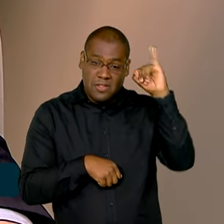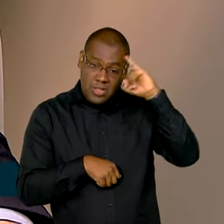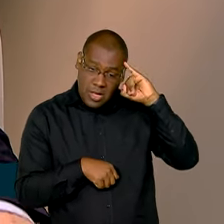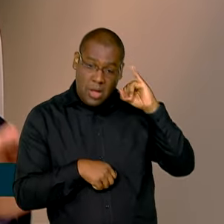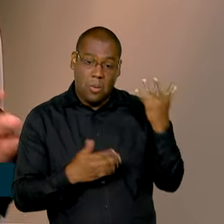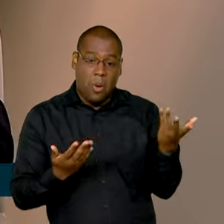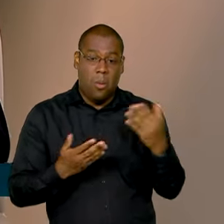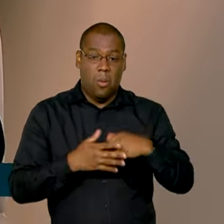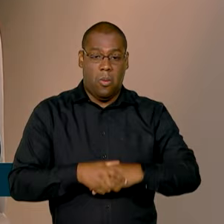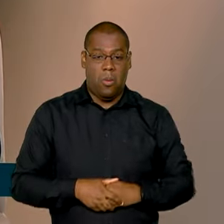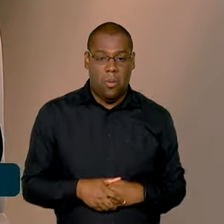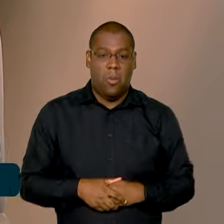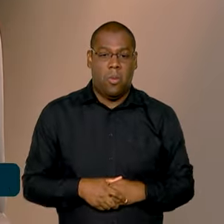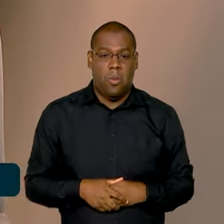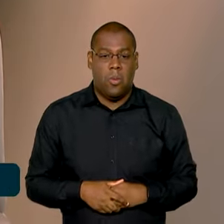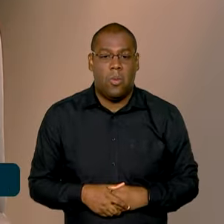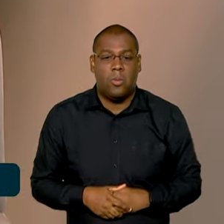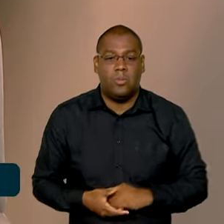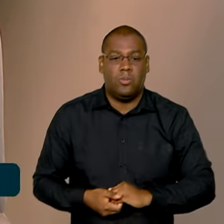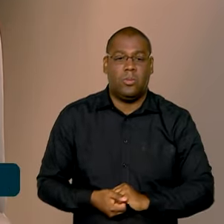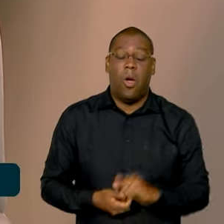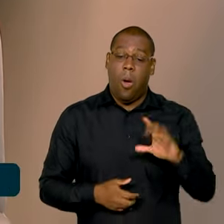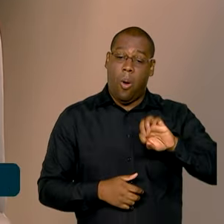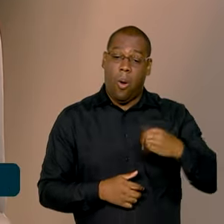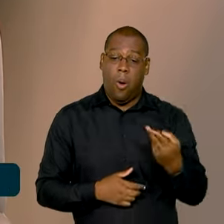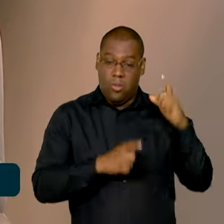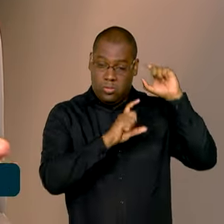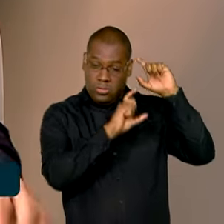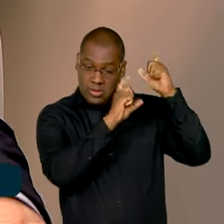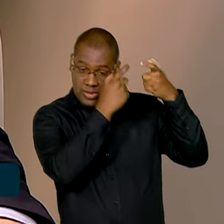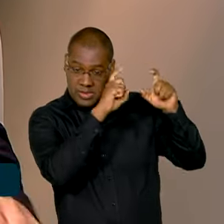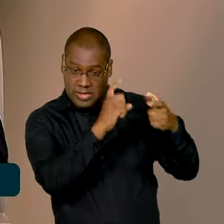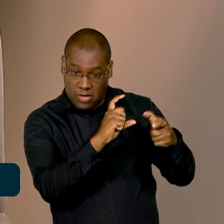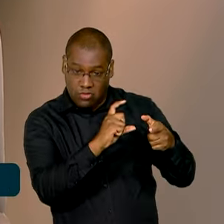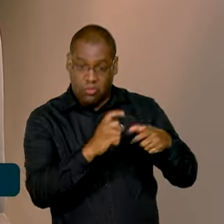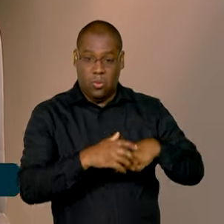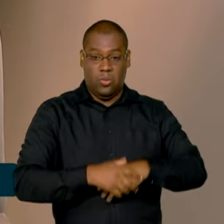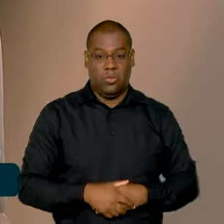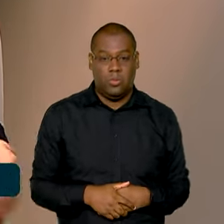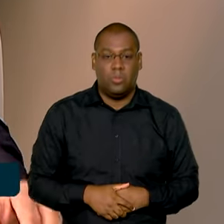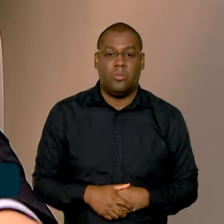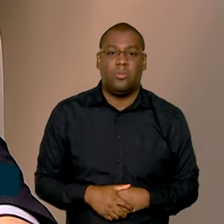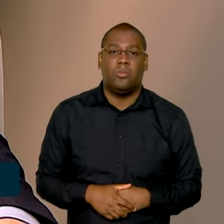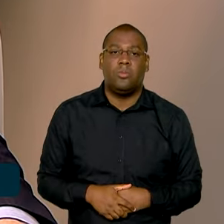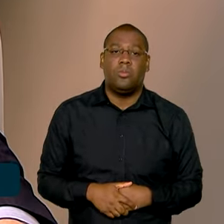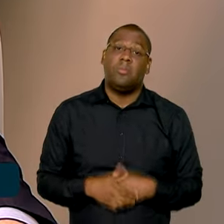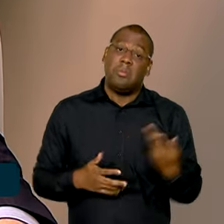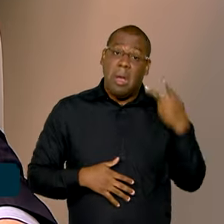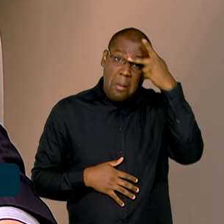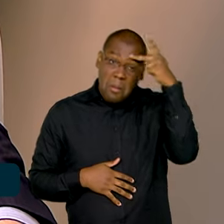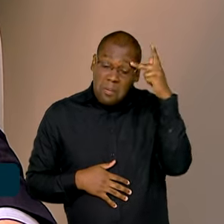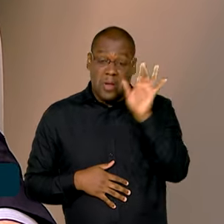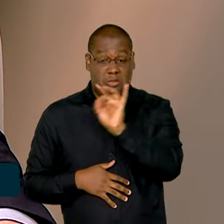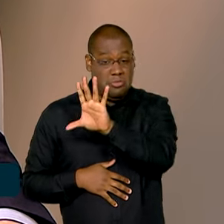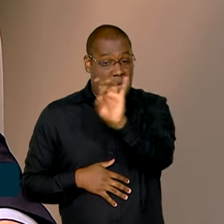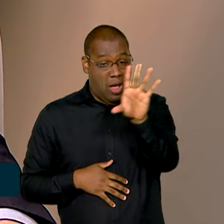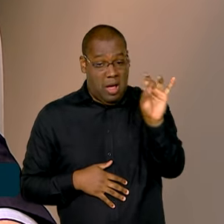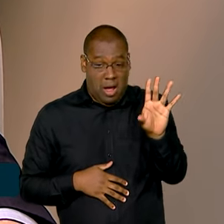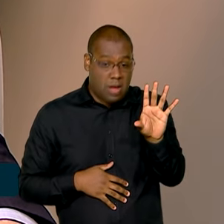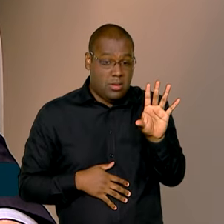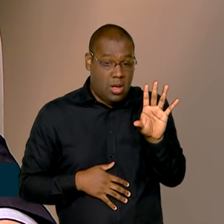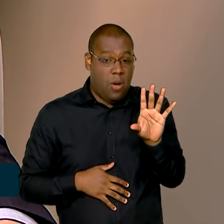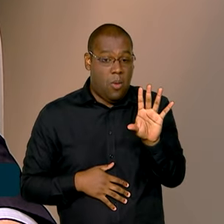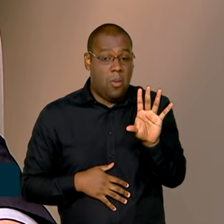nossos levantamentos, claro que são levantamentos de números macro, a gente não entra no caso da pessoa, porque é um sigilo dela e é uma exposição dela. Nós temos